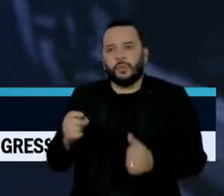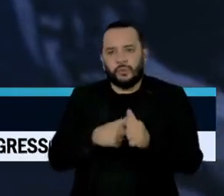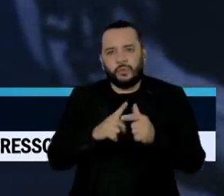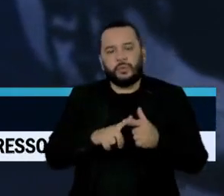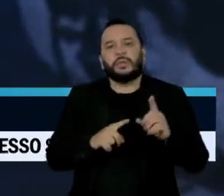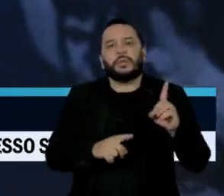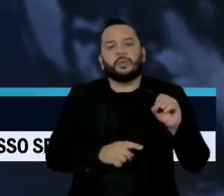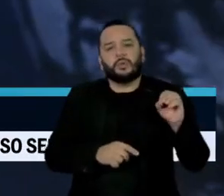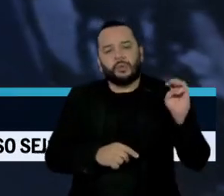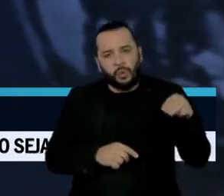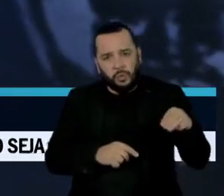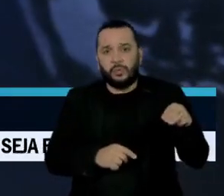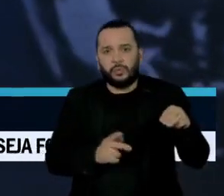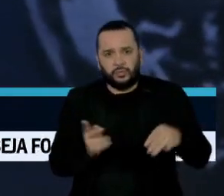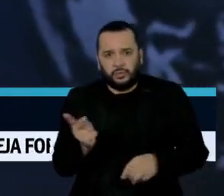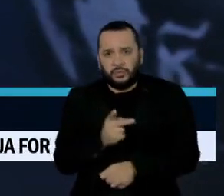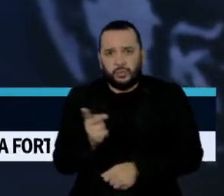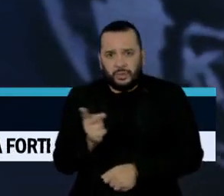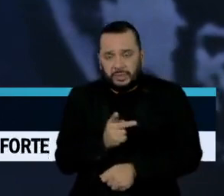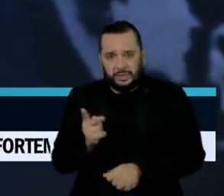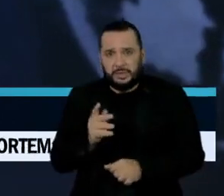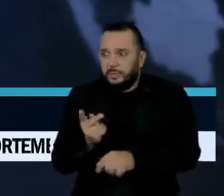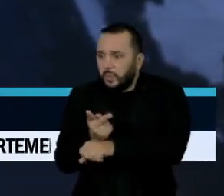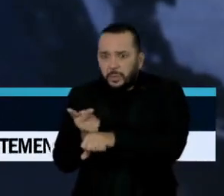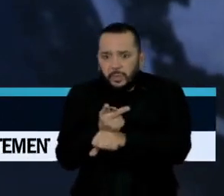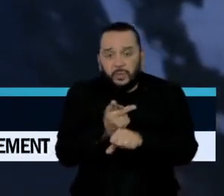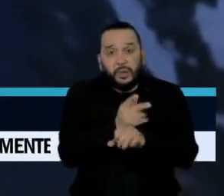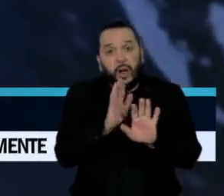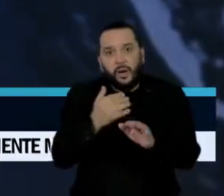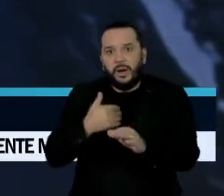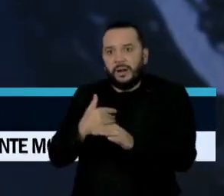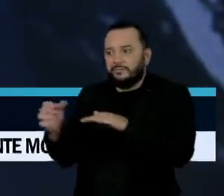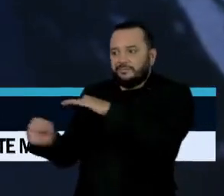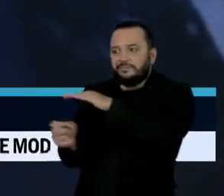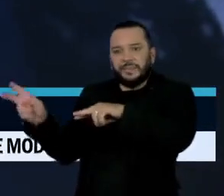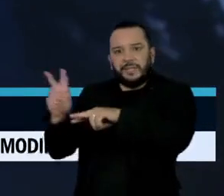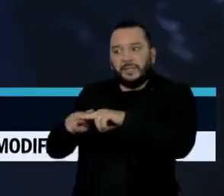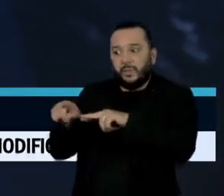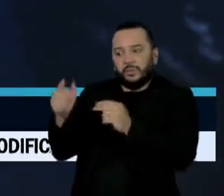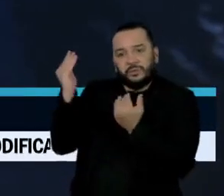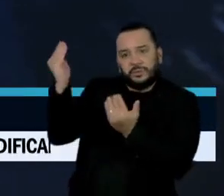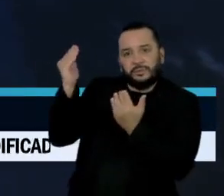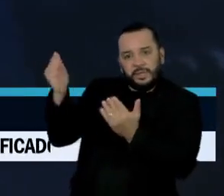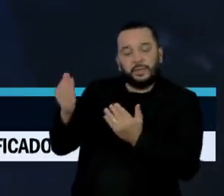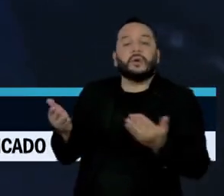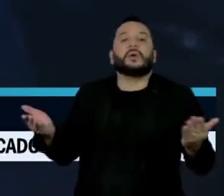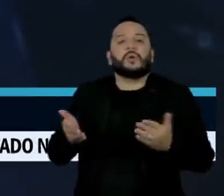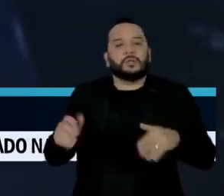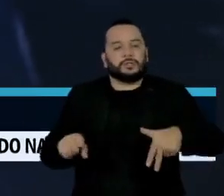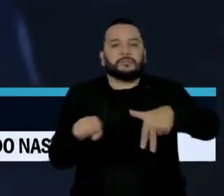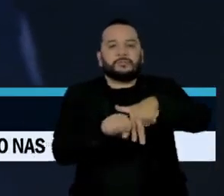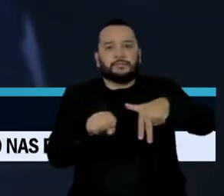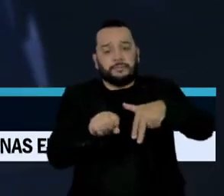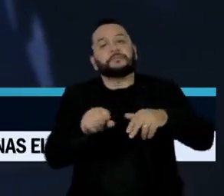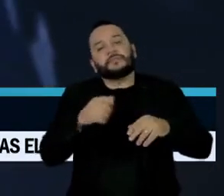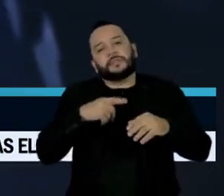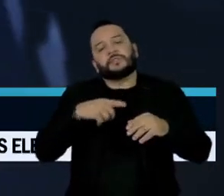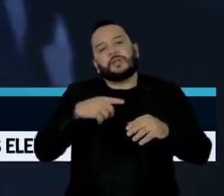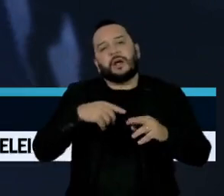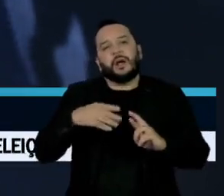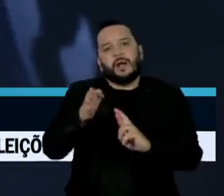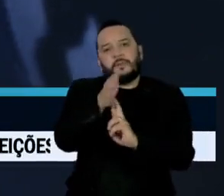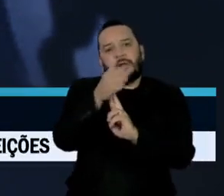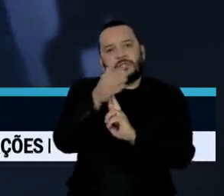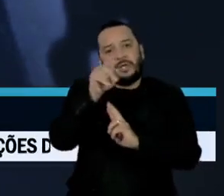prendeu mais um suspeito de envolvimento no caso. Hoje, a Embaixada Brasileira em Londres pediu desculpas à família do jornalista. Ontem,